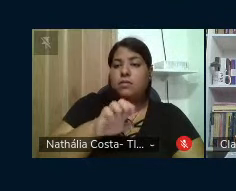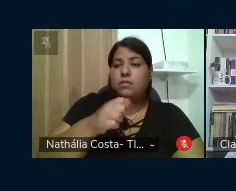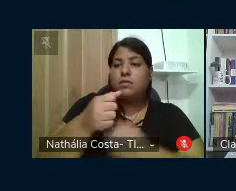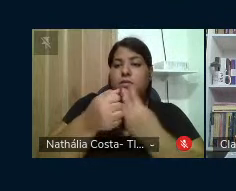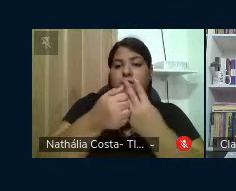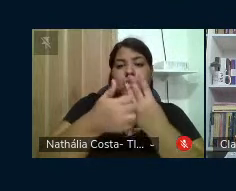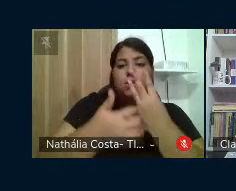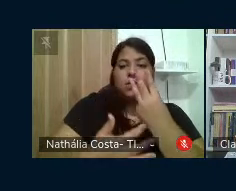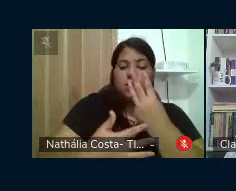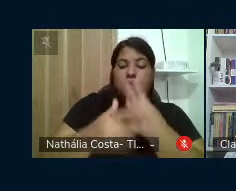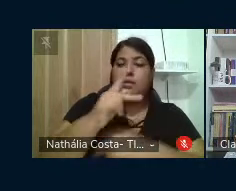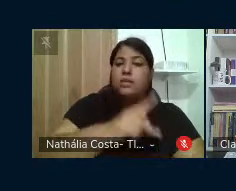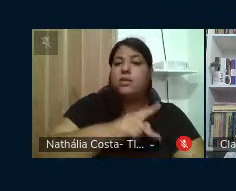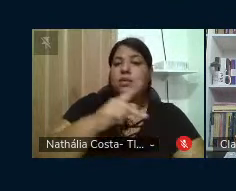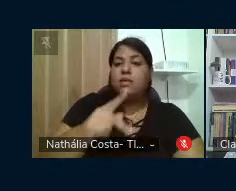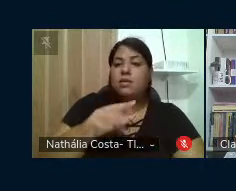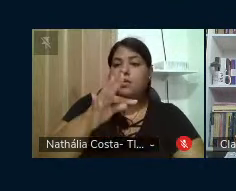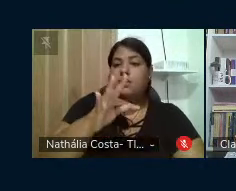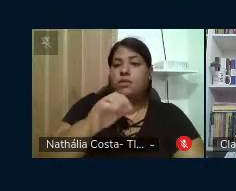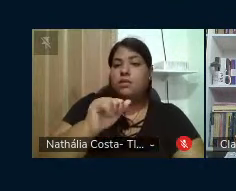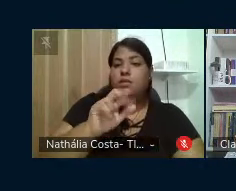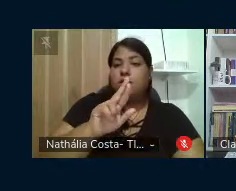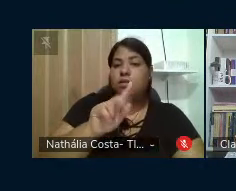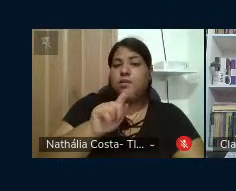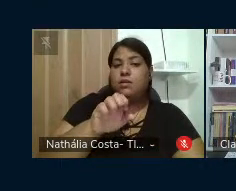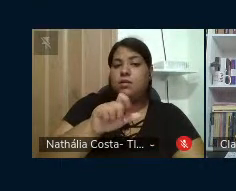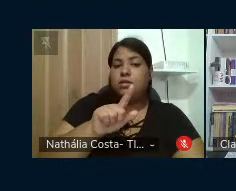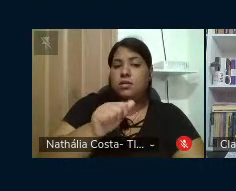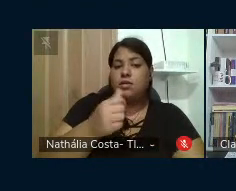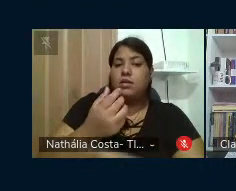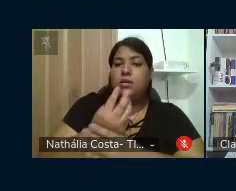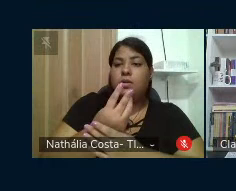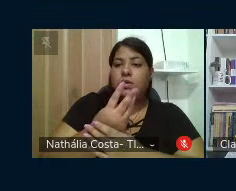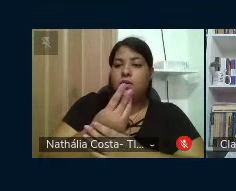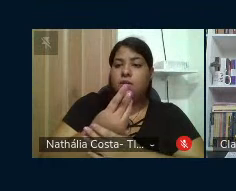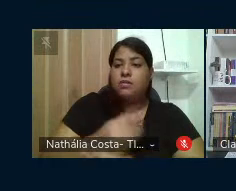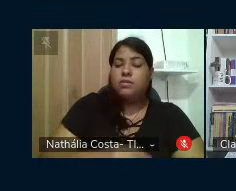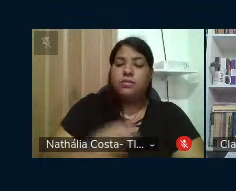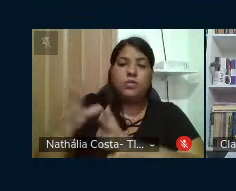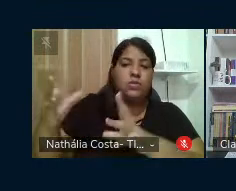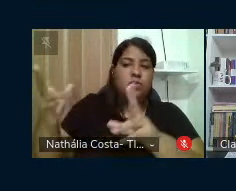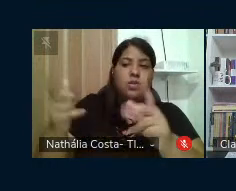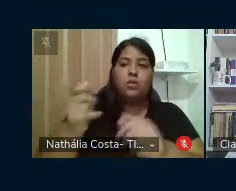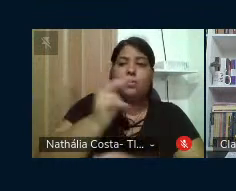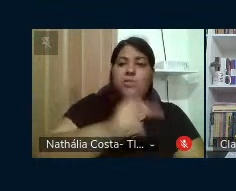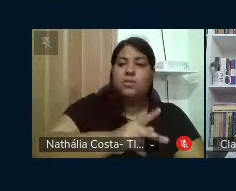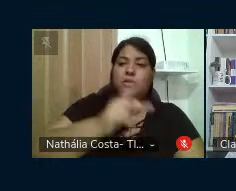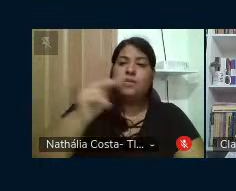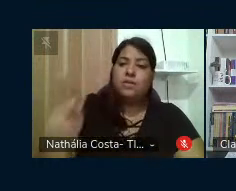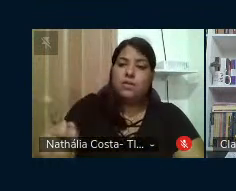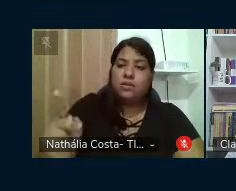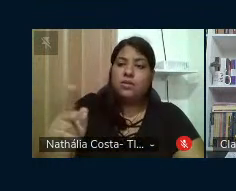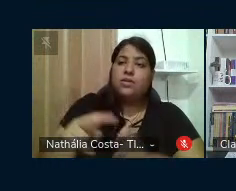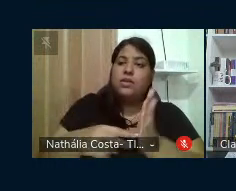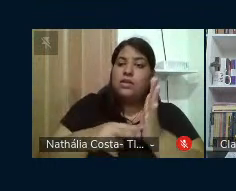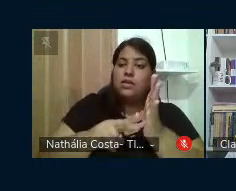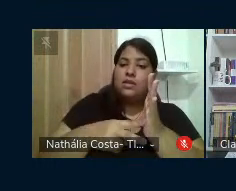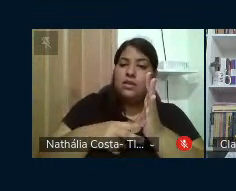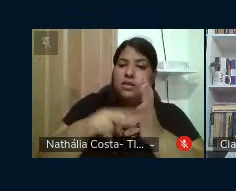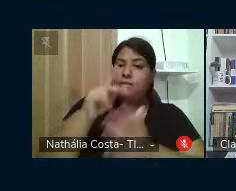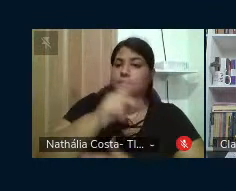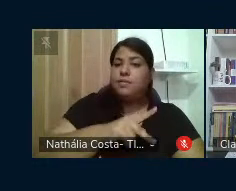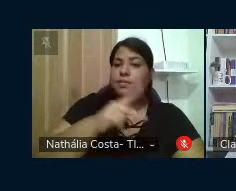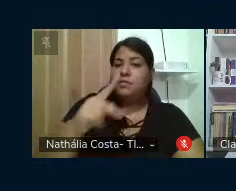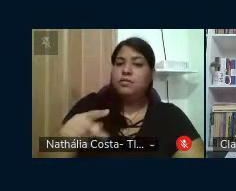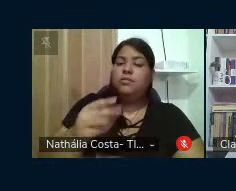e a professora Tageli da Universidade Federal de Pernambuco todos esses professores sindicalistas professores